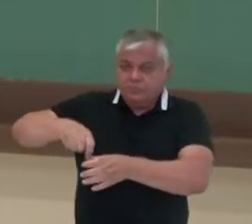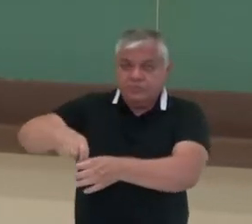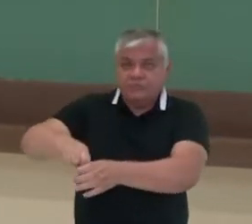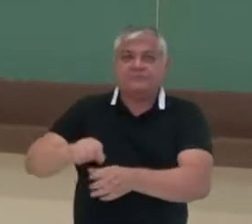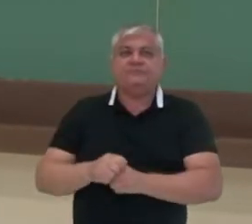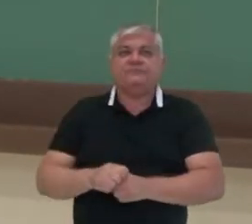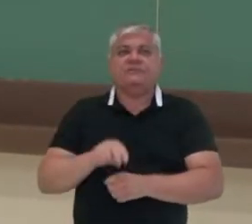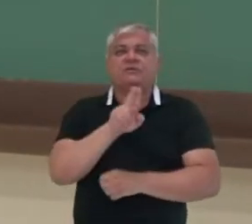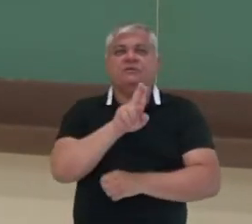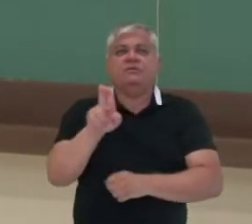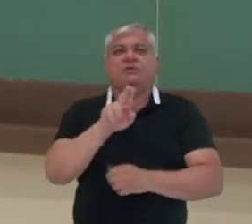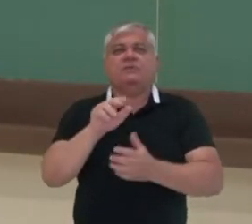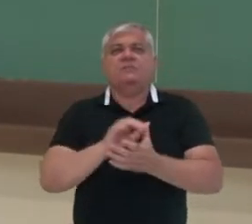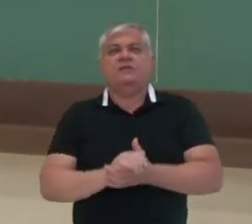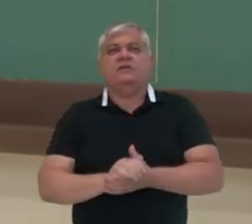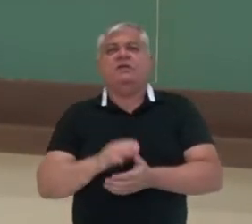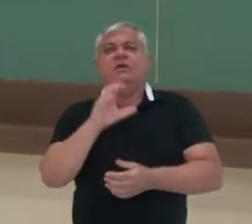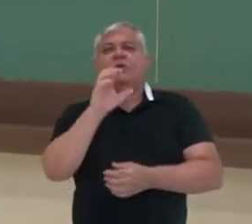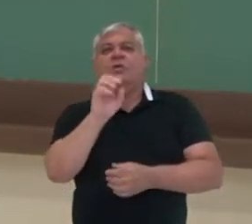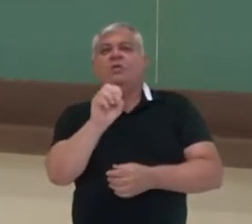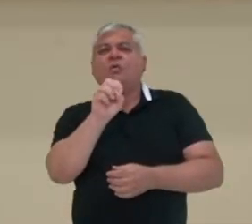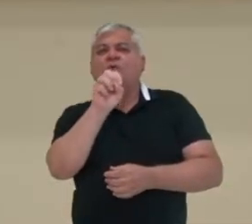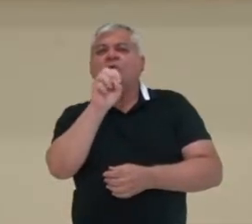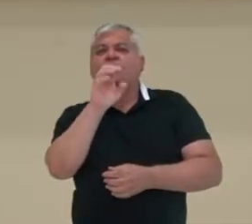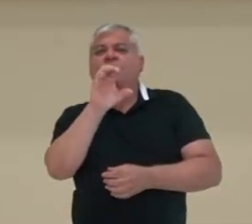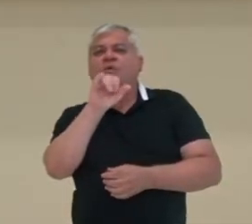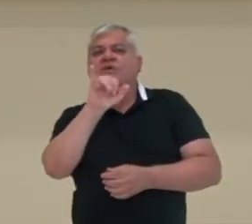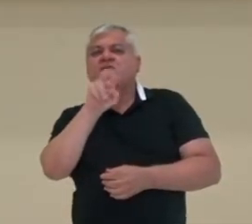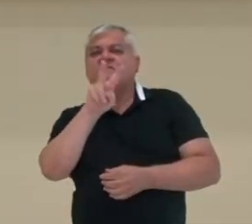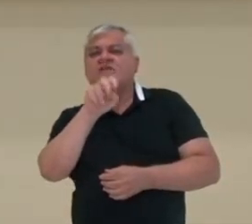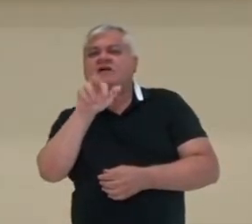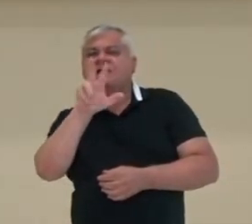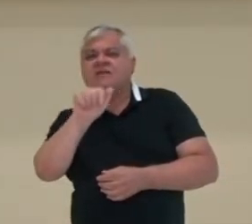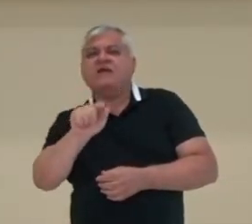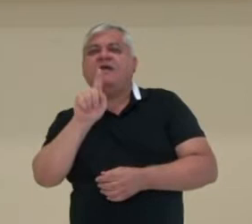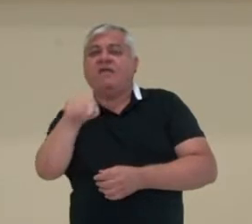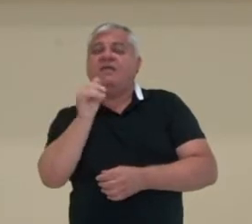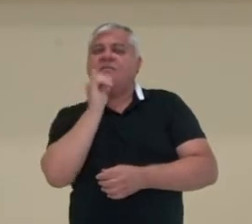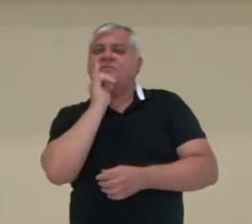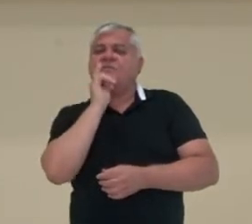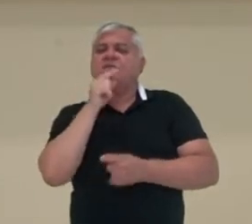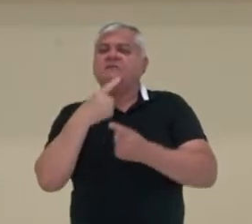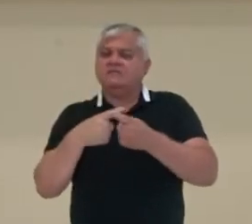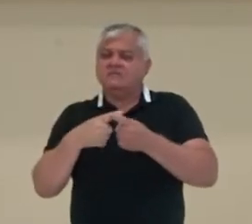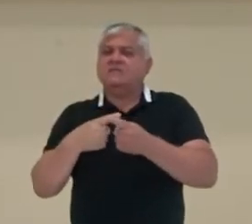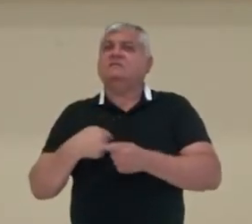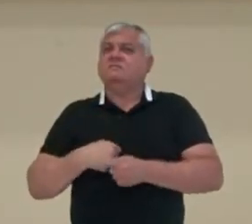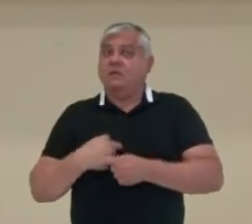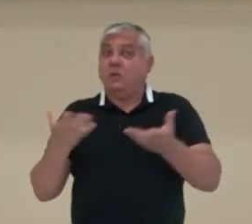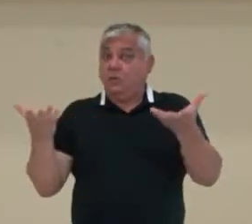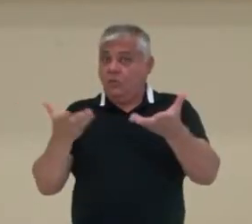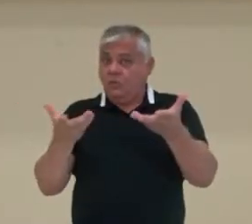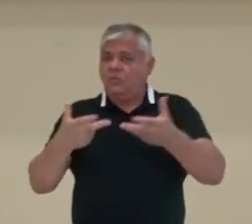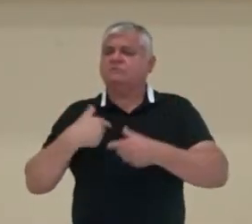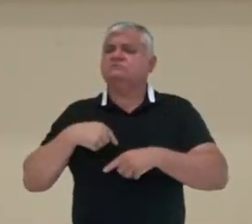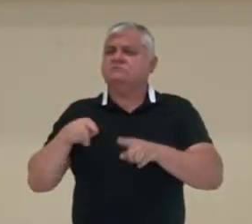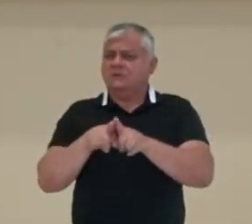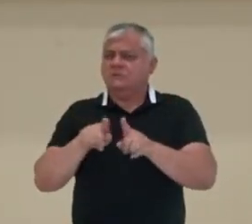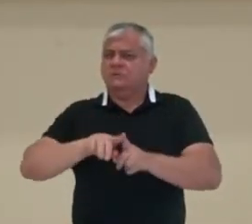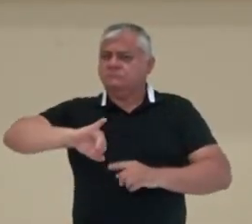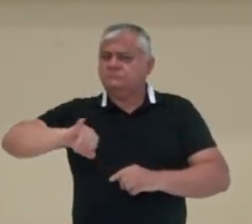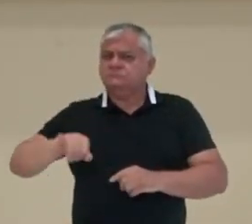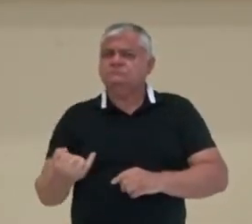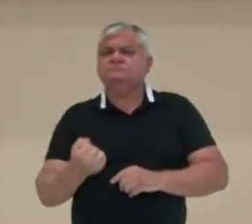coivara, essa técnica. No entanto, aliás, um tema polêmico, muita gente na atualidade se utilizou desse